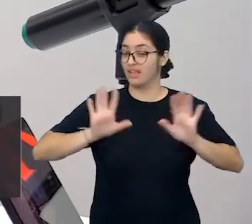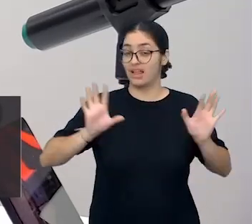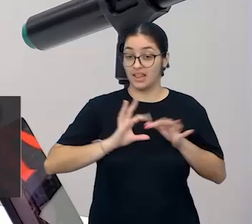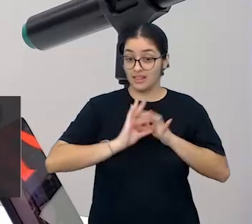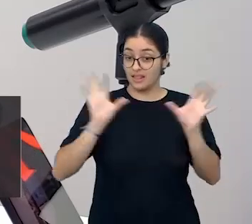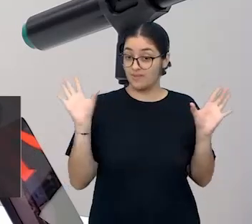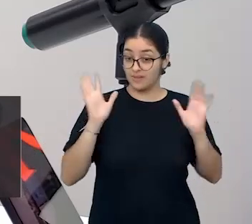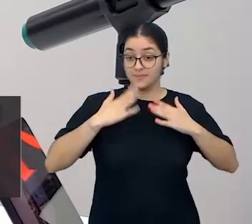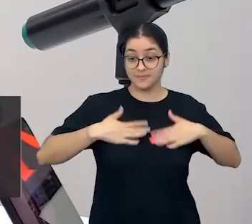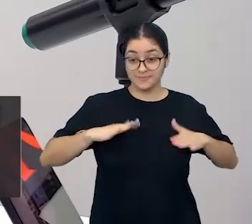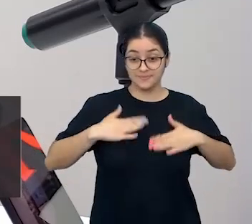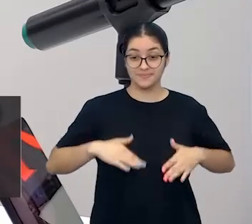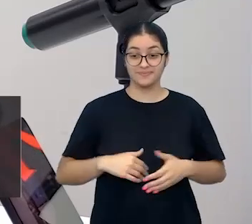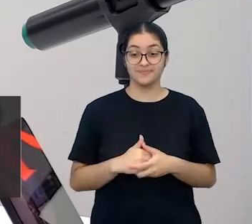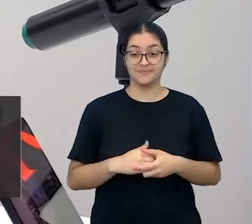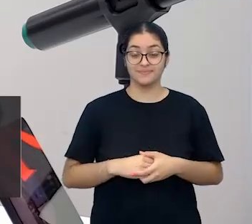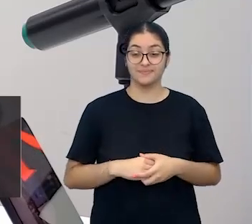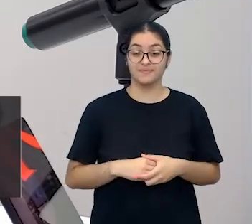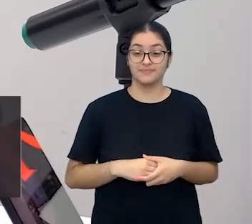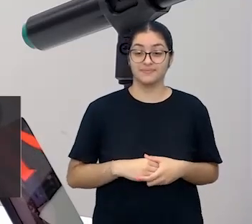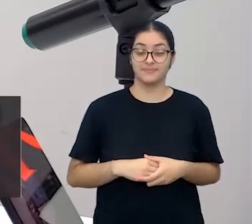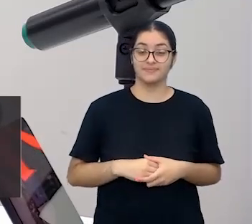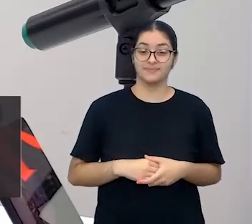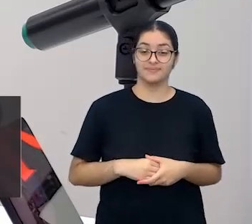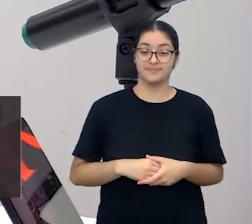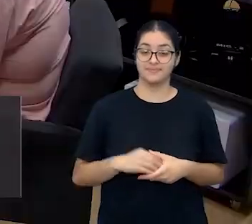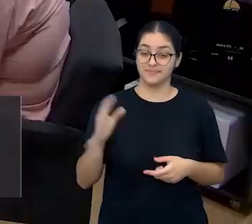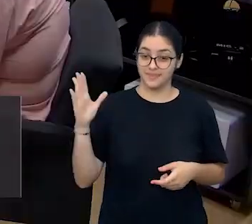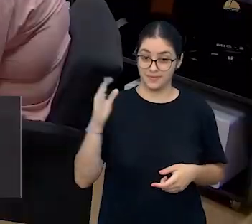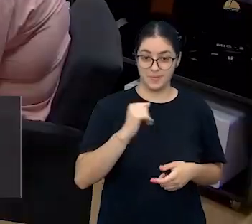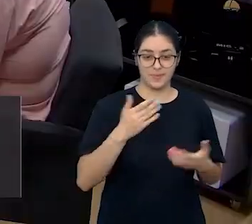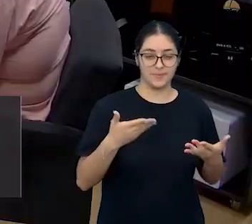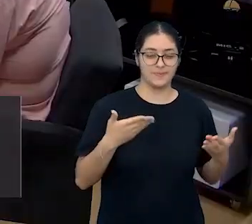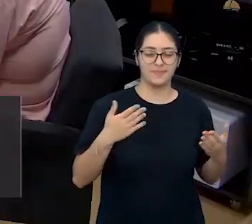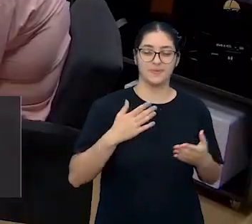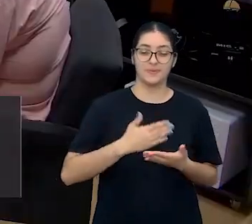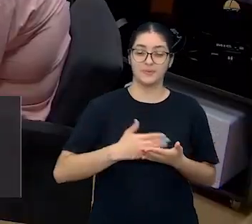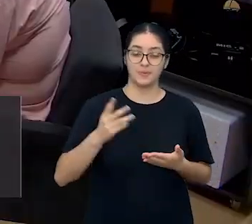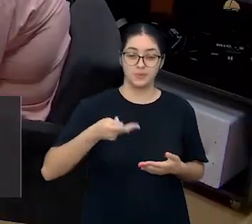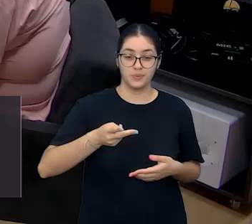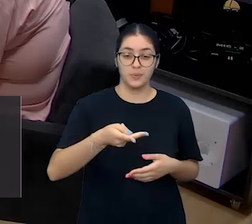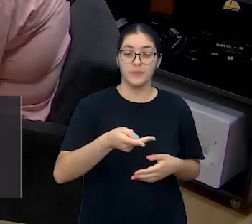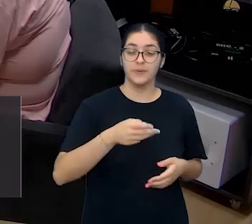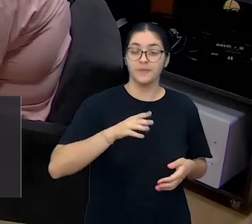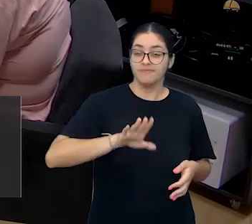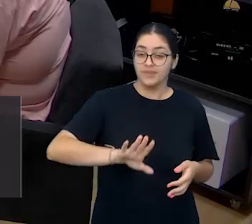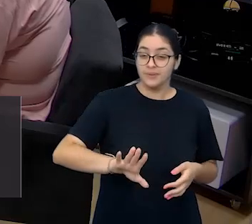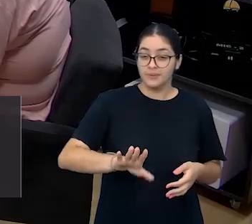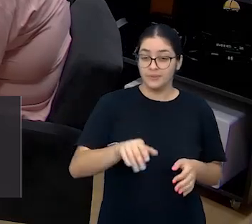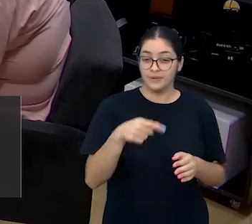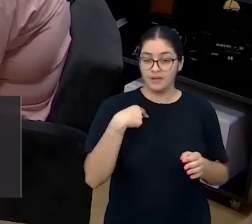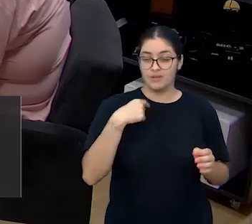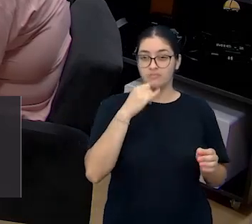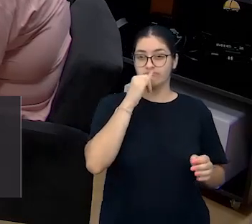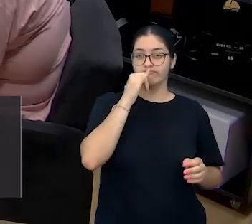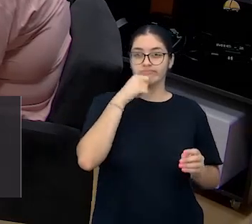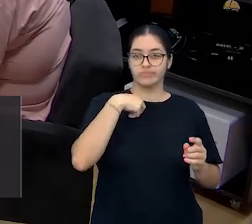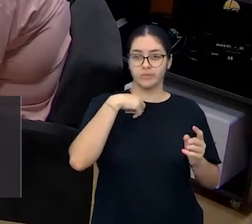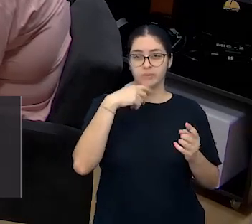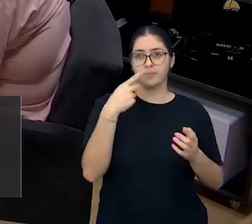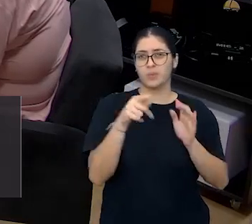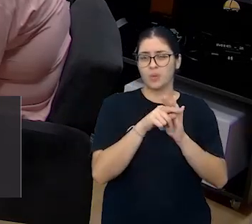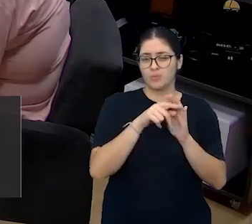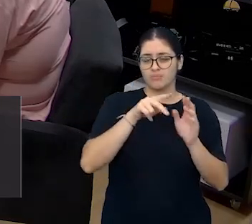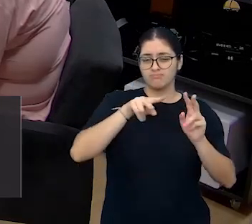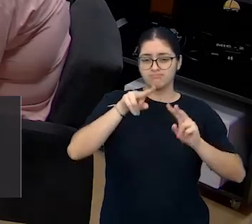repositório para vocês. Com certeza. Vamos lá. Então, na concepção do nosso currículo, dentro do nosso